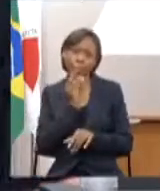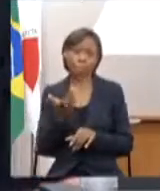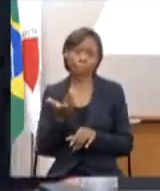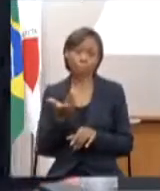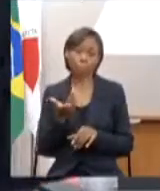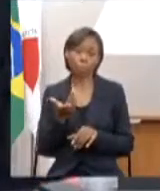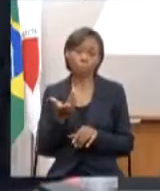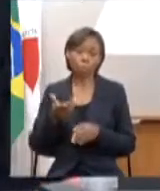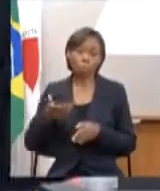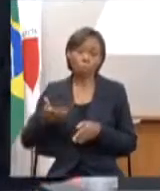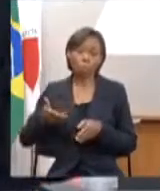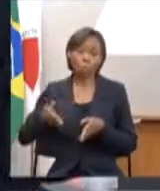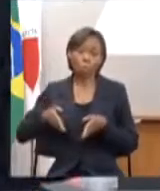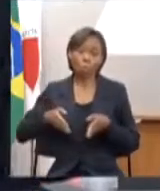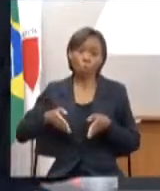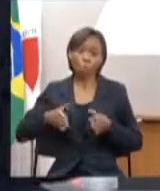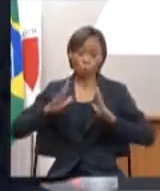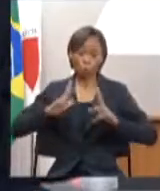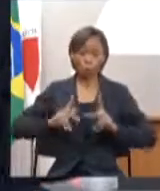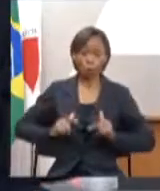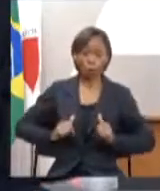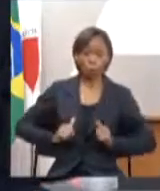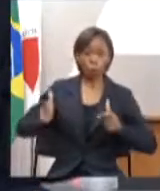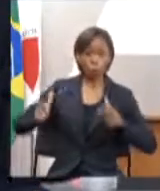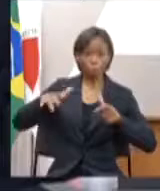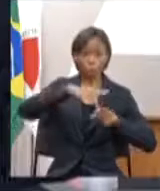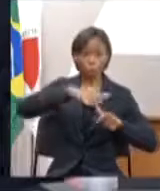saneamento na região atingida